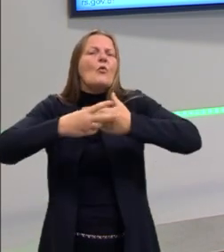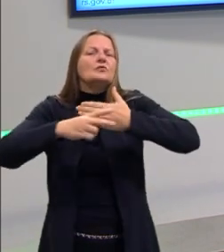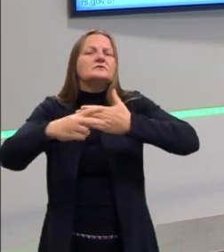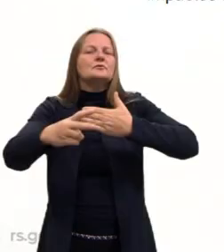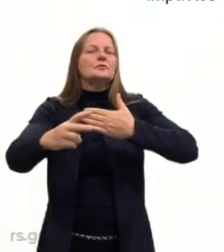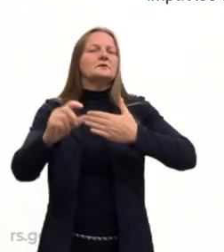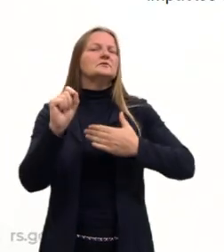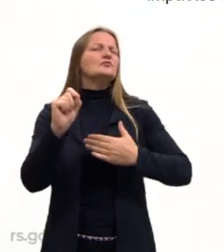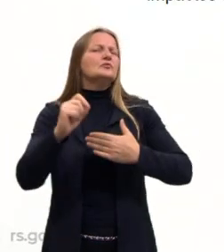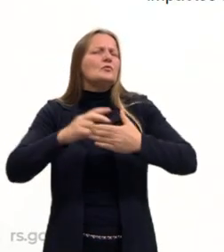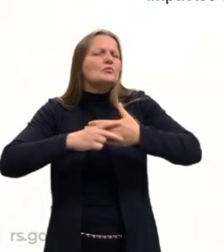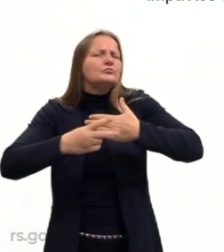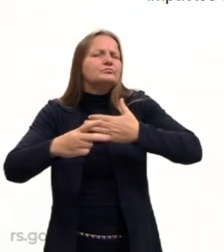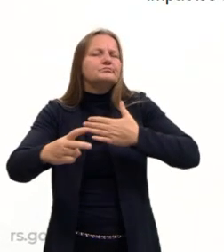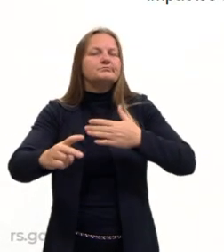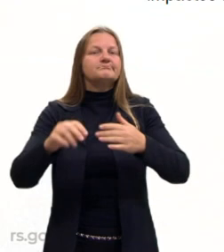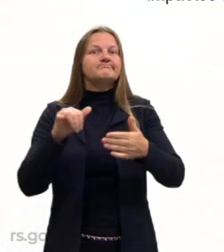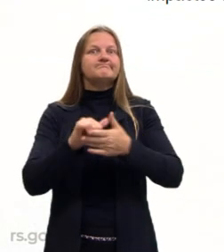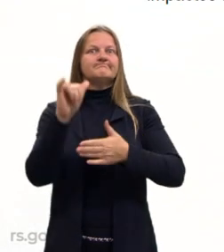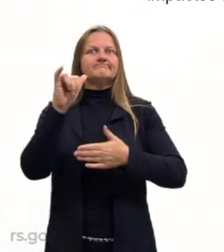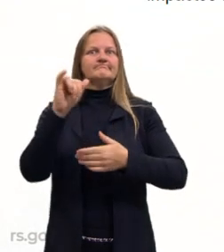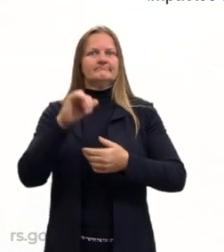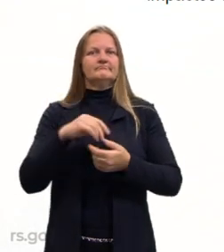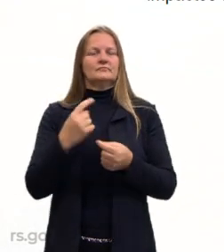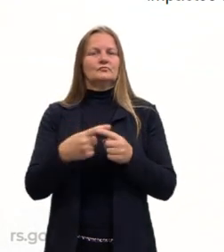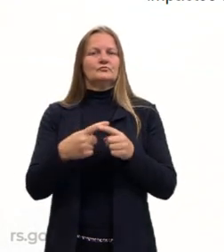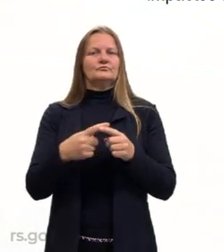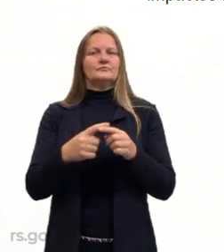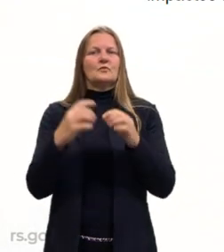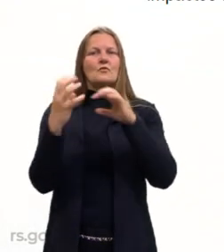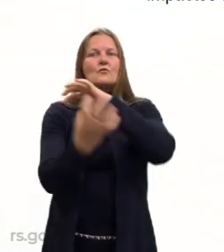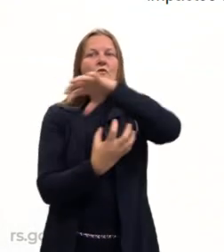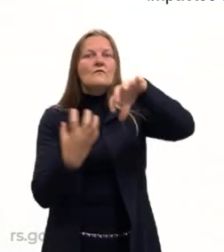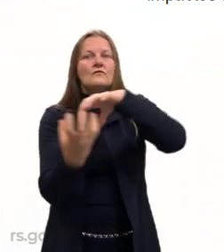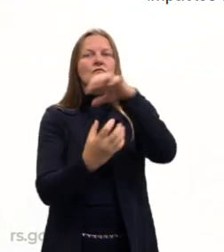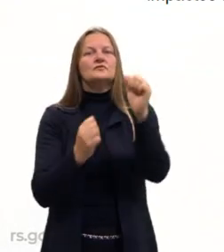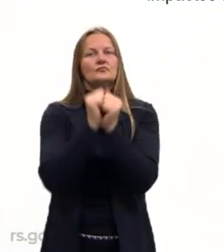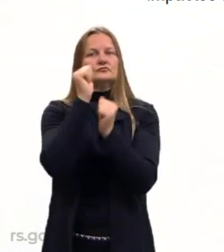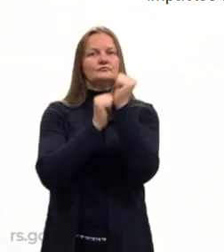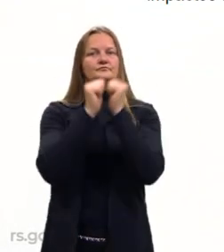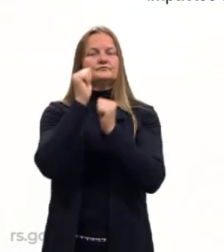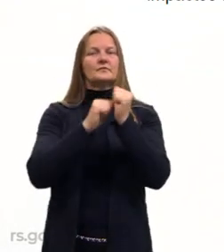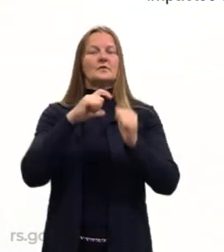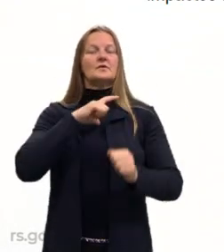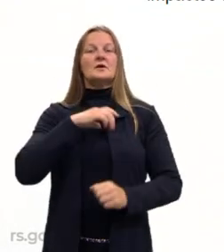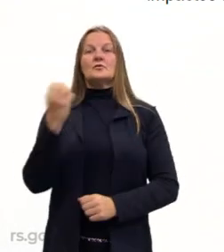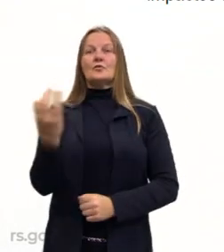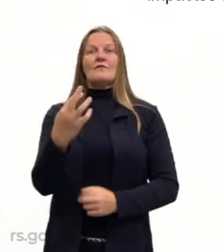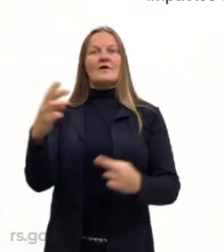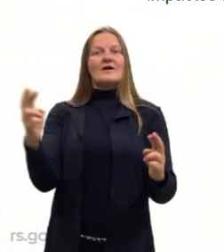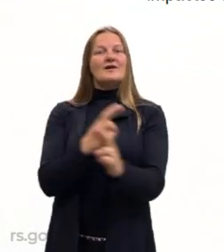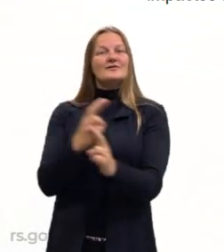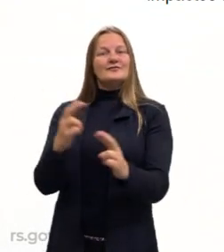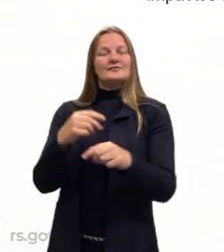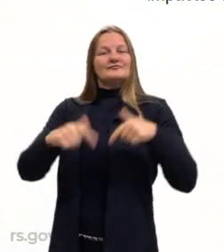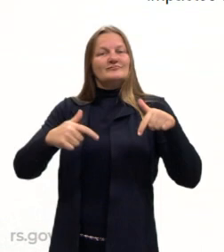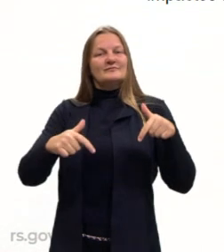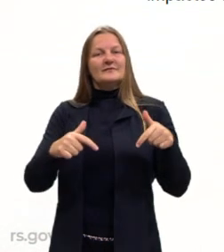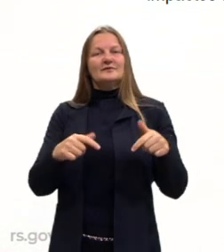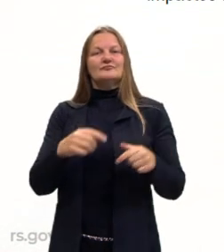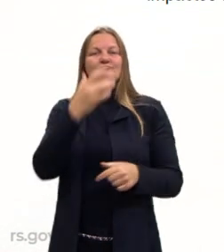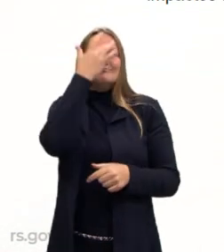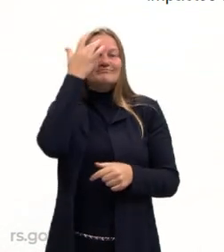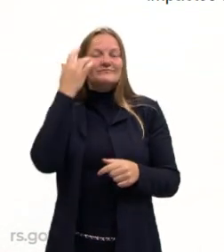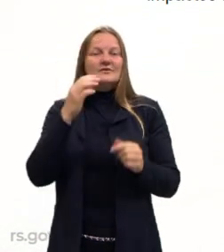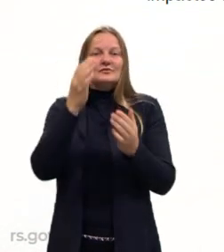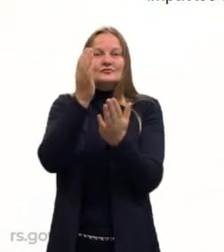Agonizadas, o que que acontece com essas, com essa revolução industrial? Então, tu tem uma nova relação de trabalho, tá? Então agora tu